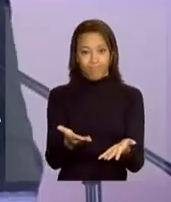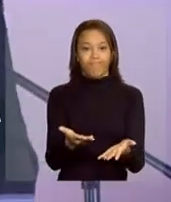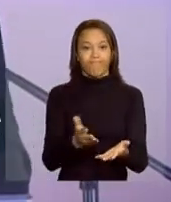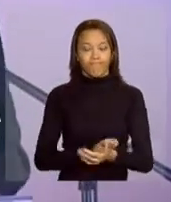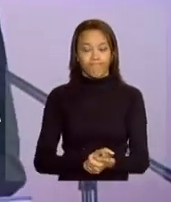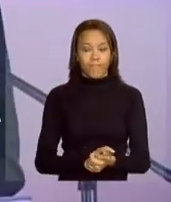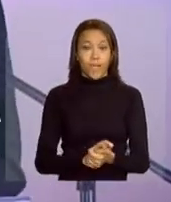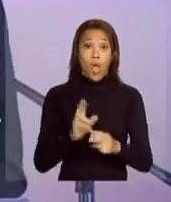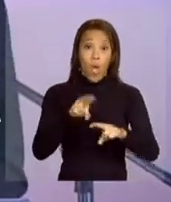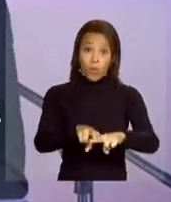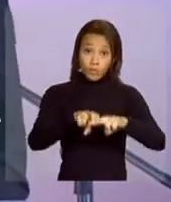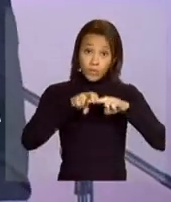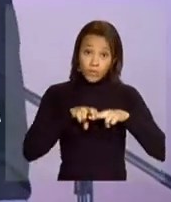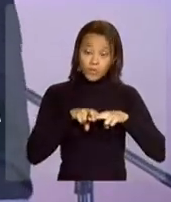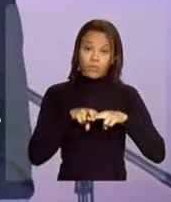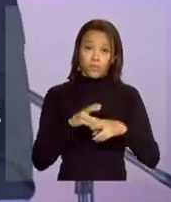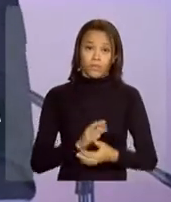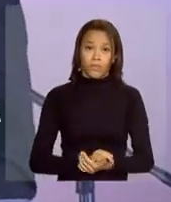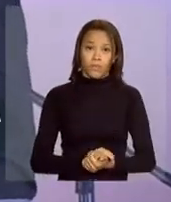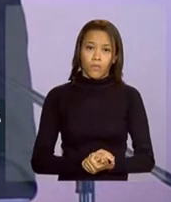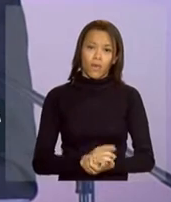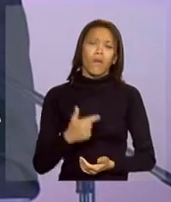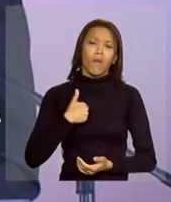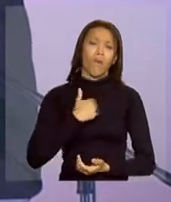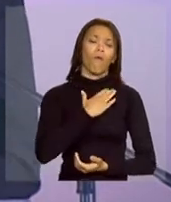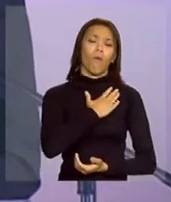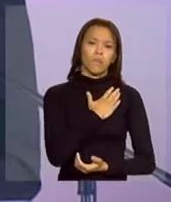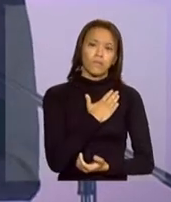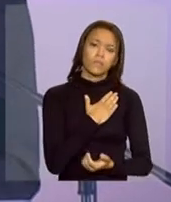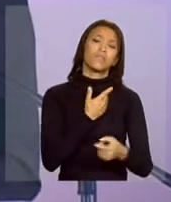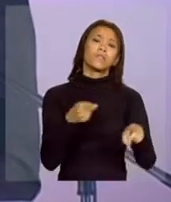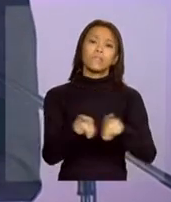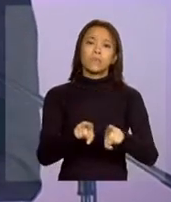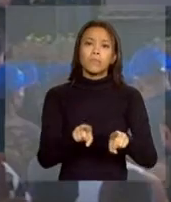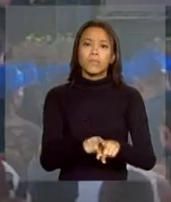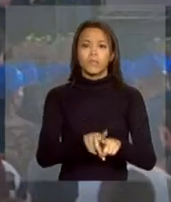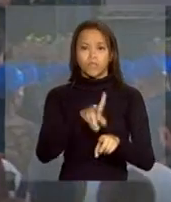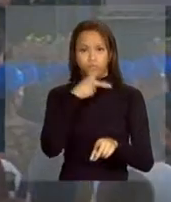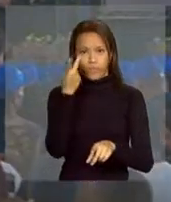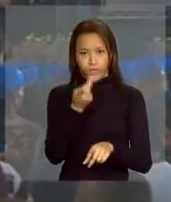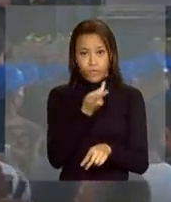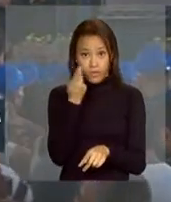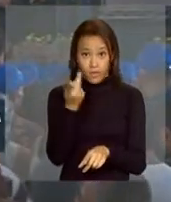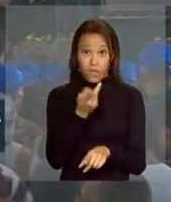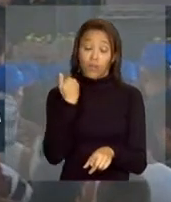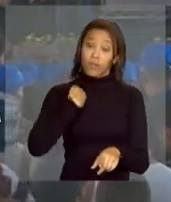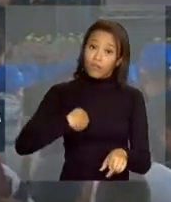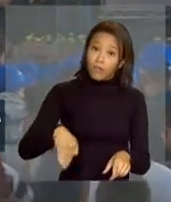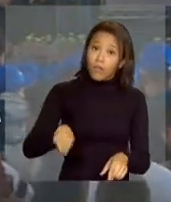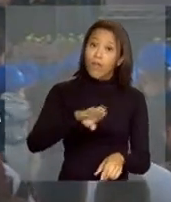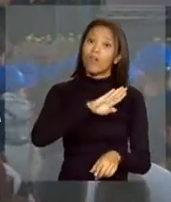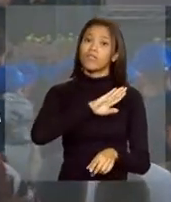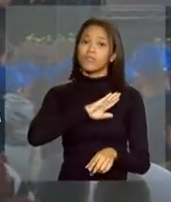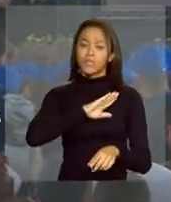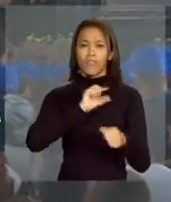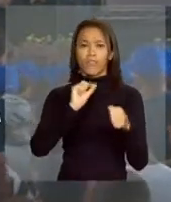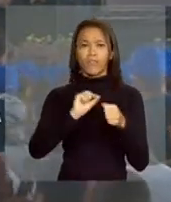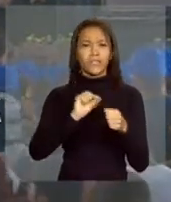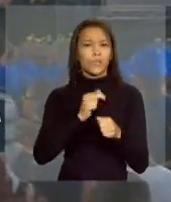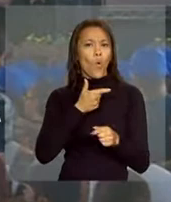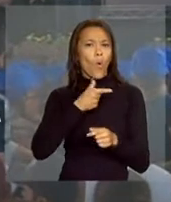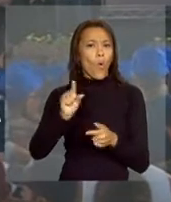Por essa razão, eu gostaria de também dizer que estamos fazendo outros